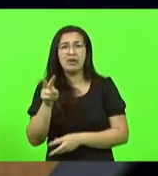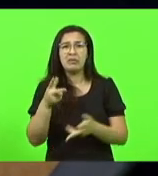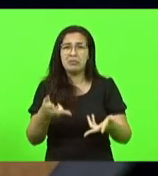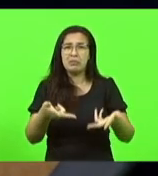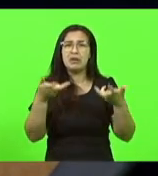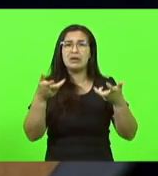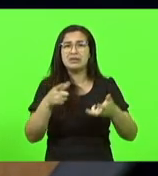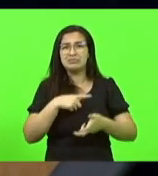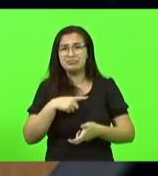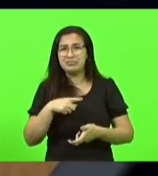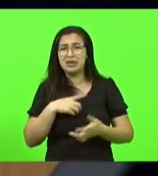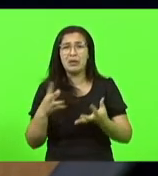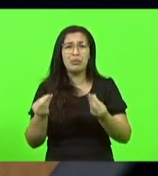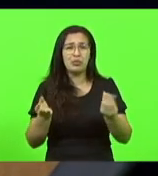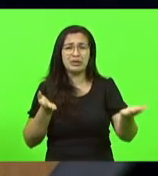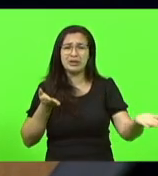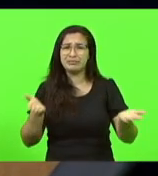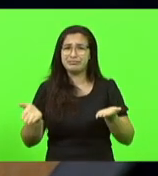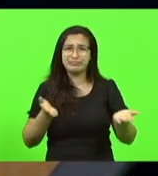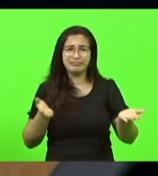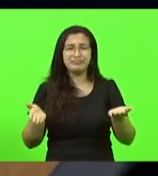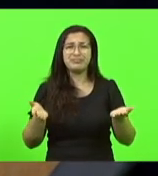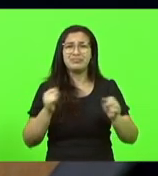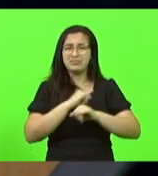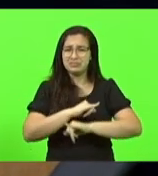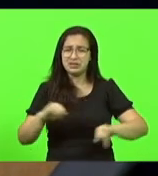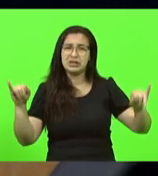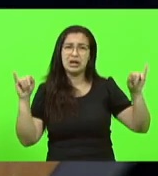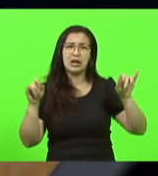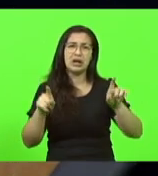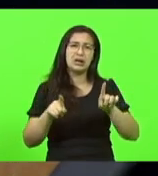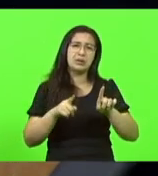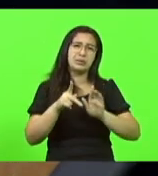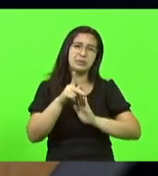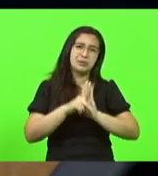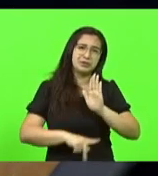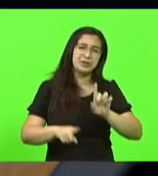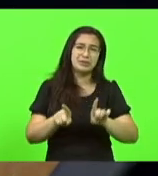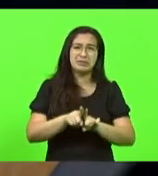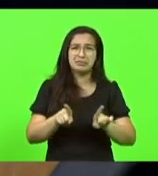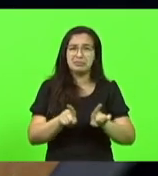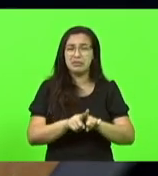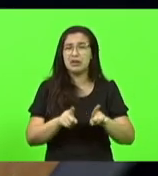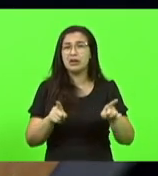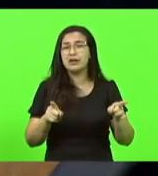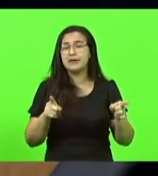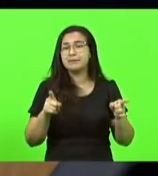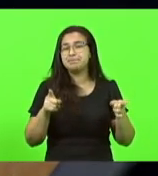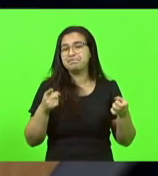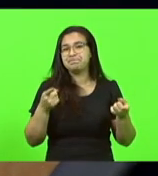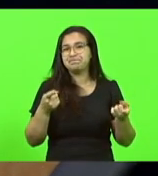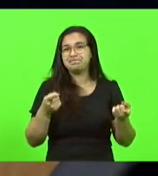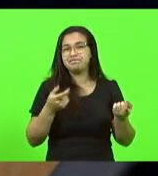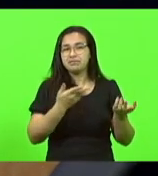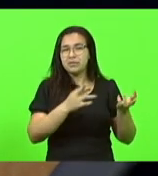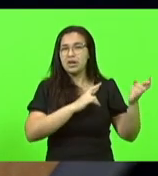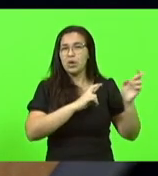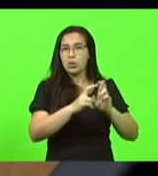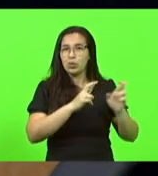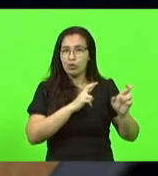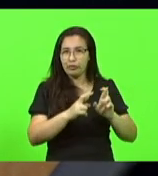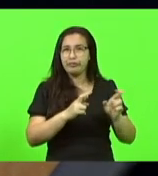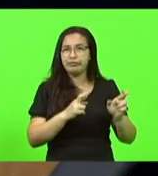muitas licitações anunciadas, projetos anunciados, especialmente em relação a rodovias catarinenses,